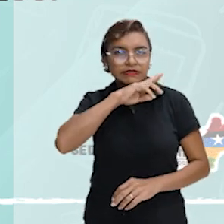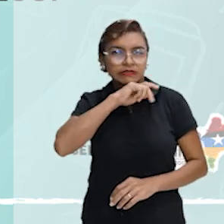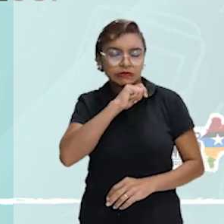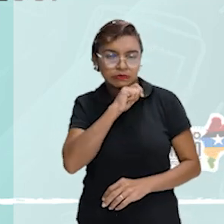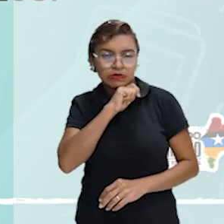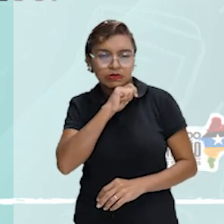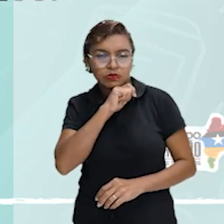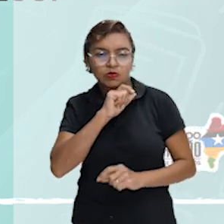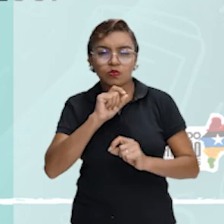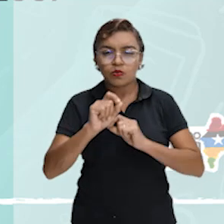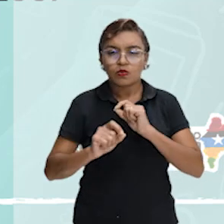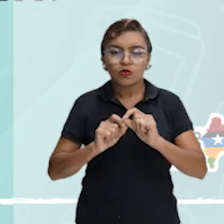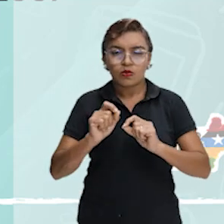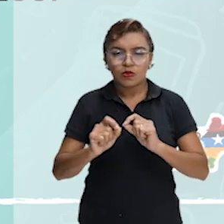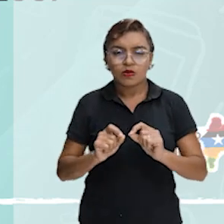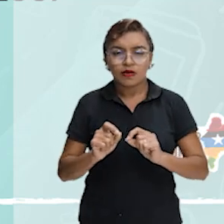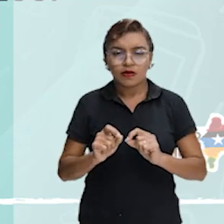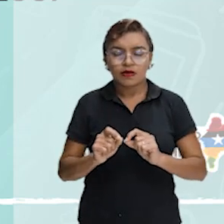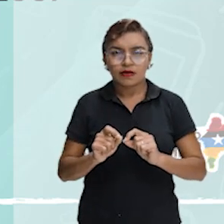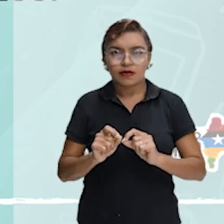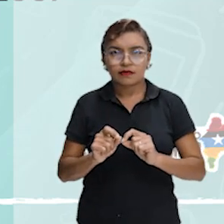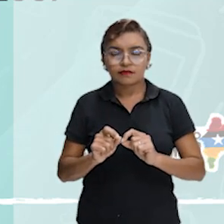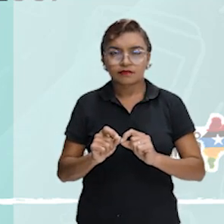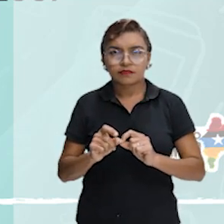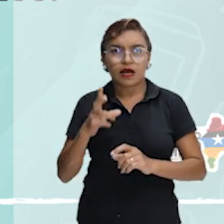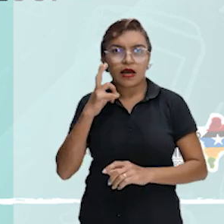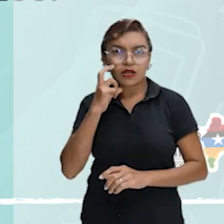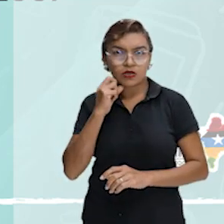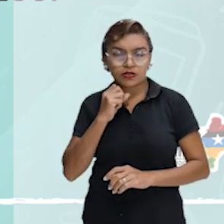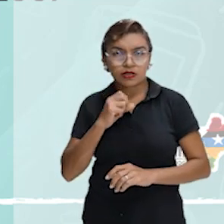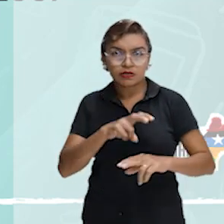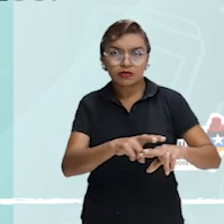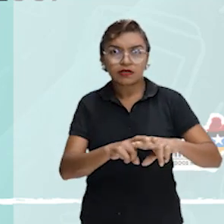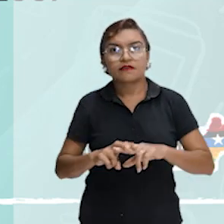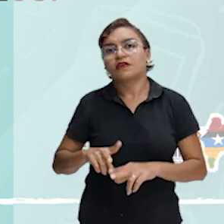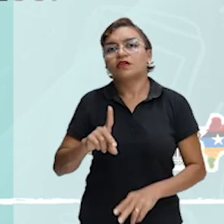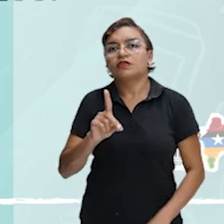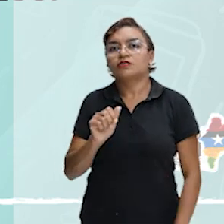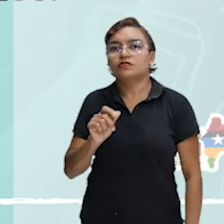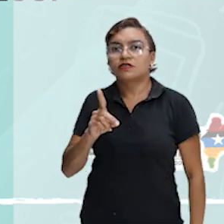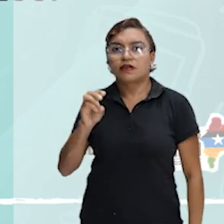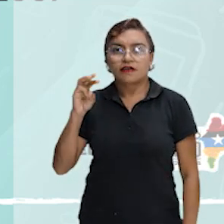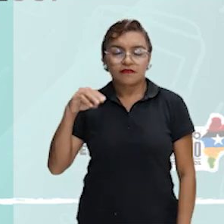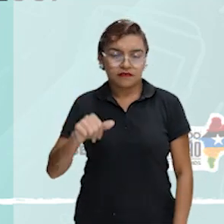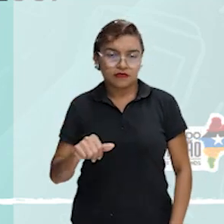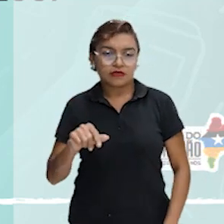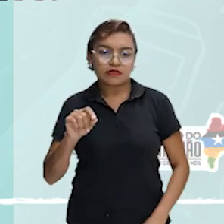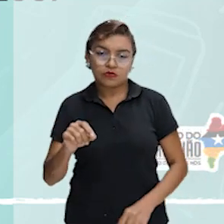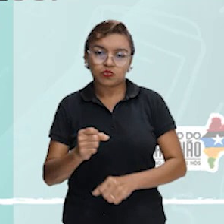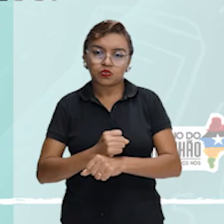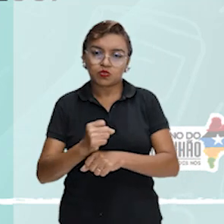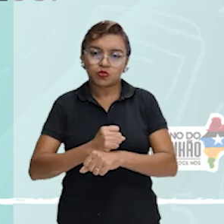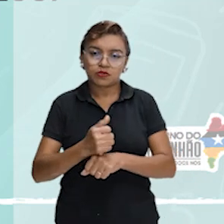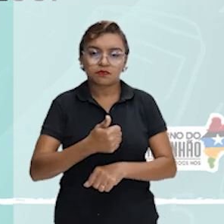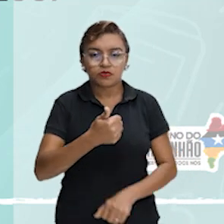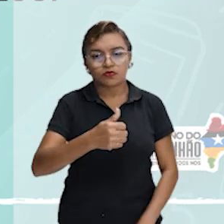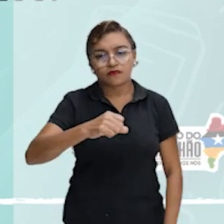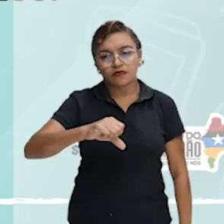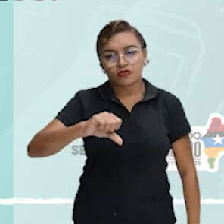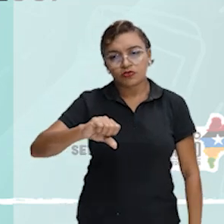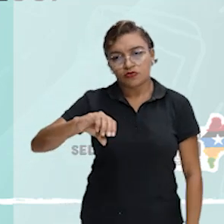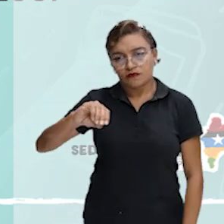não é, contudo, uma viagem tão linear como se acreditava. nos anos de 1990, estudos